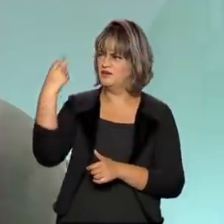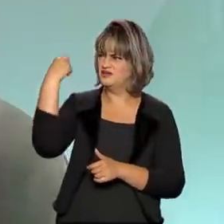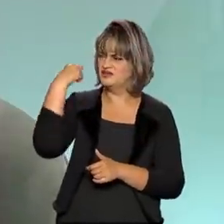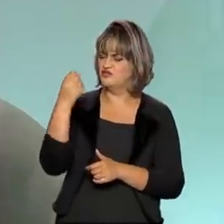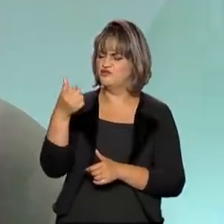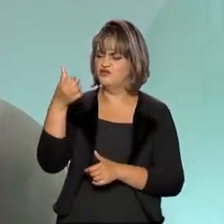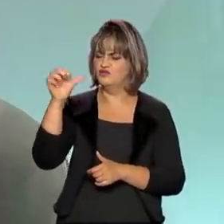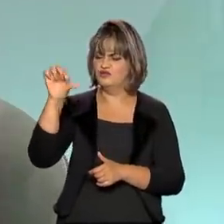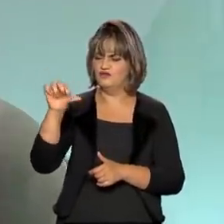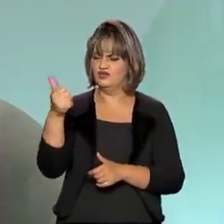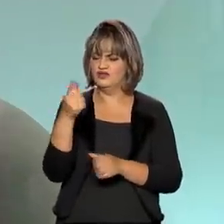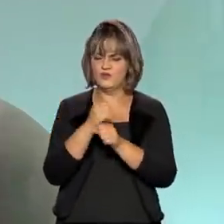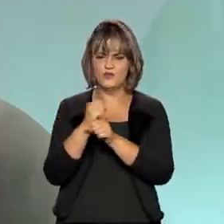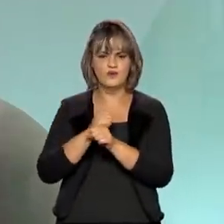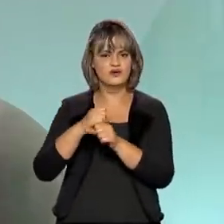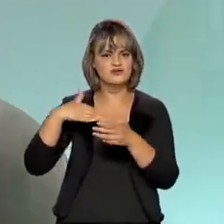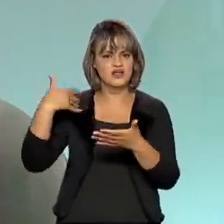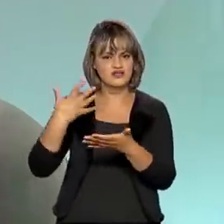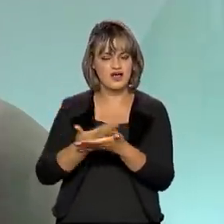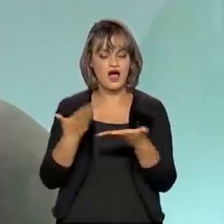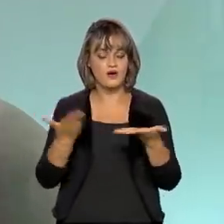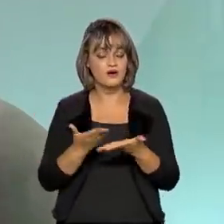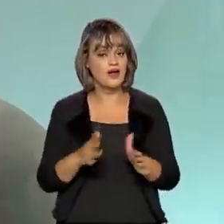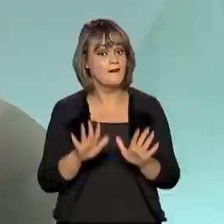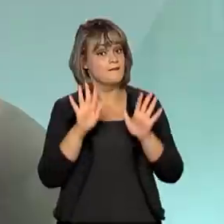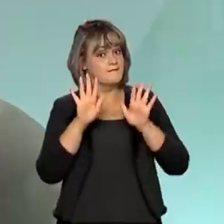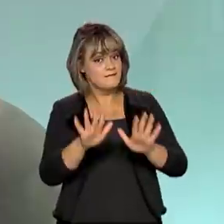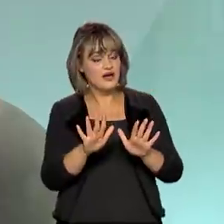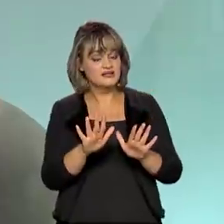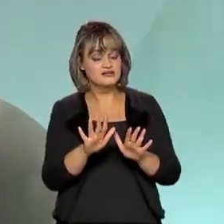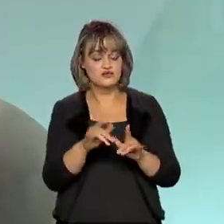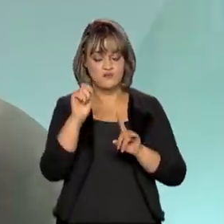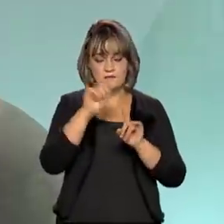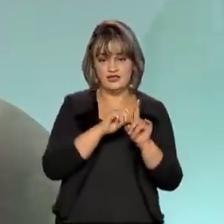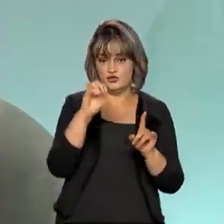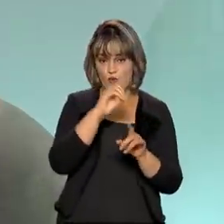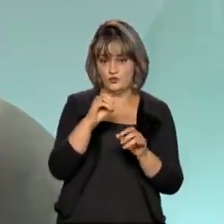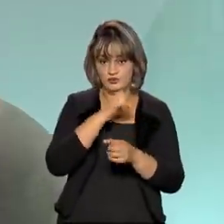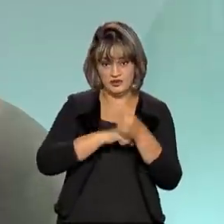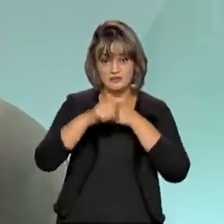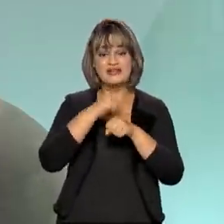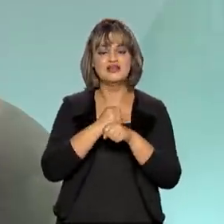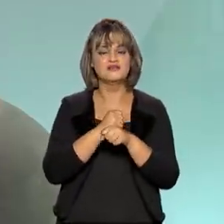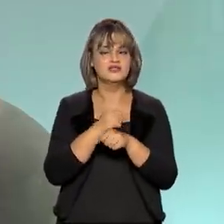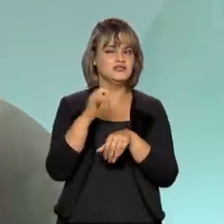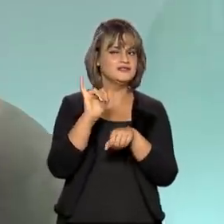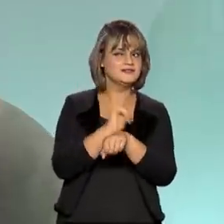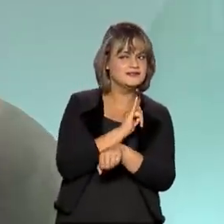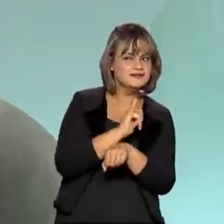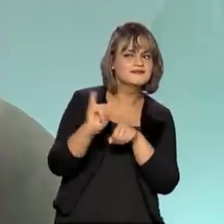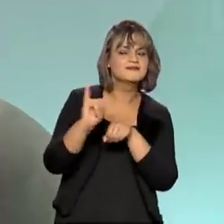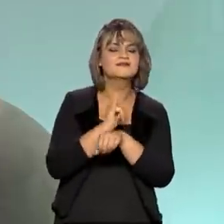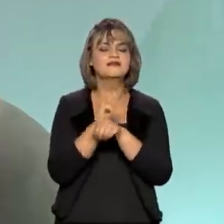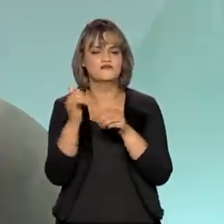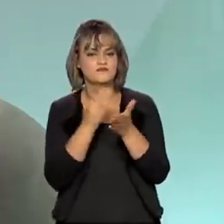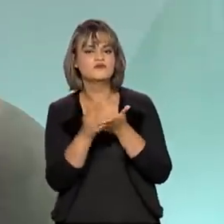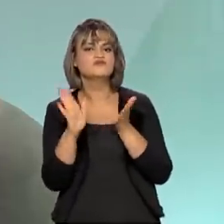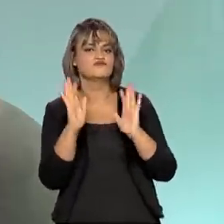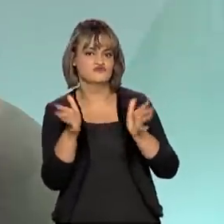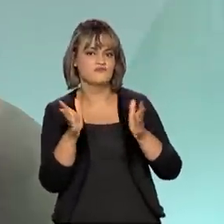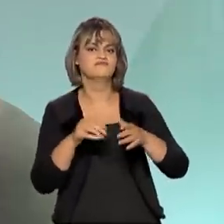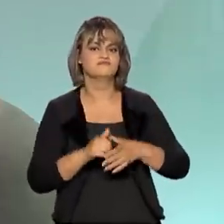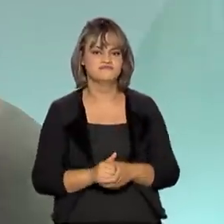que nós temos, mas estamos tomando medidas desde outubro de 2020, com muita antecedência.